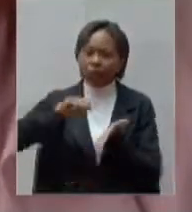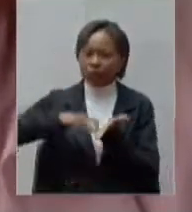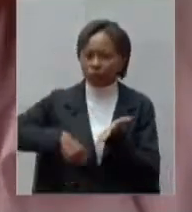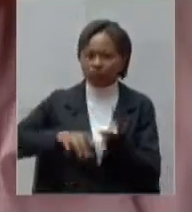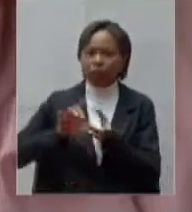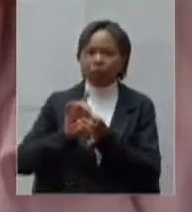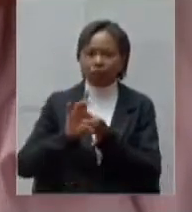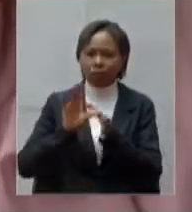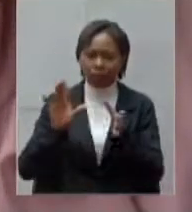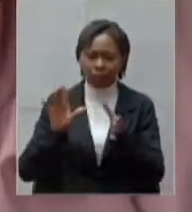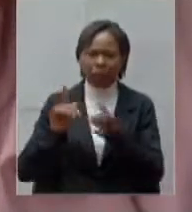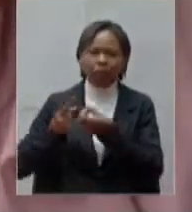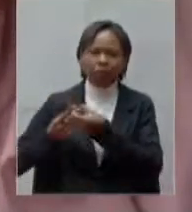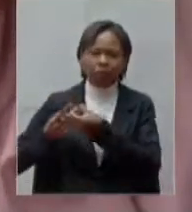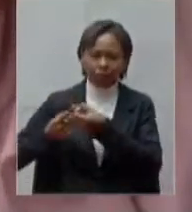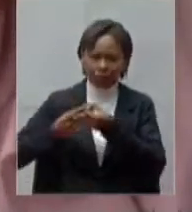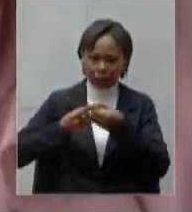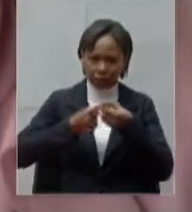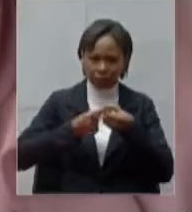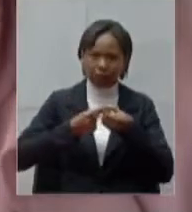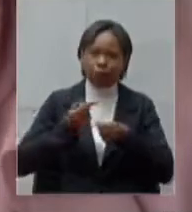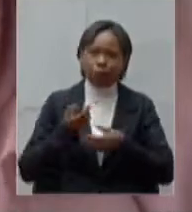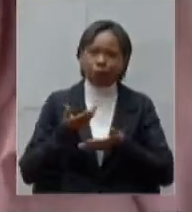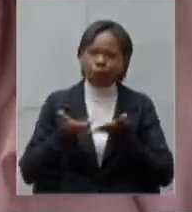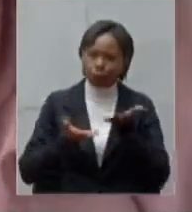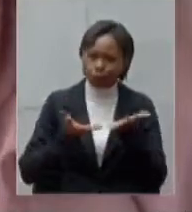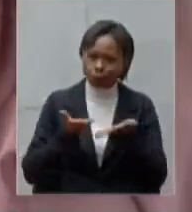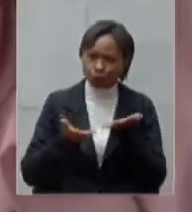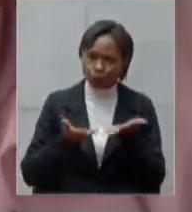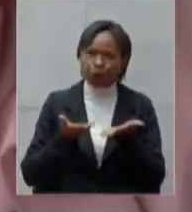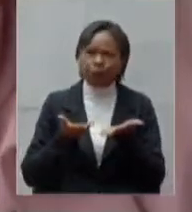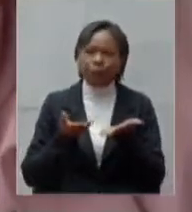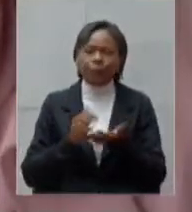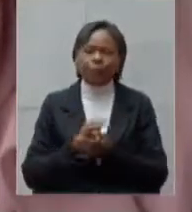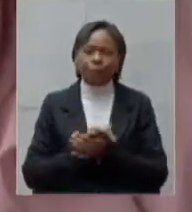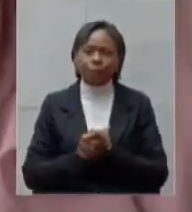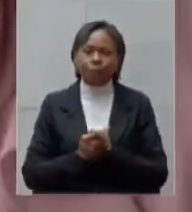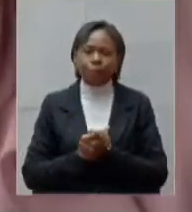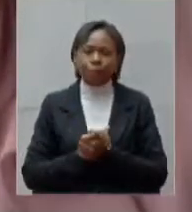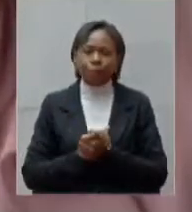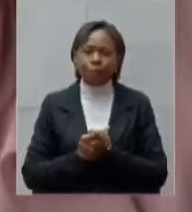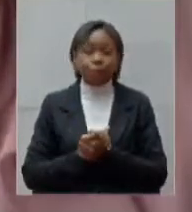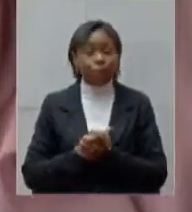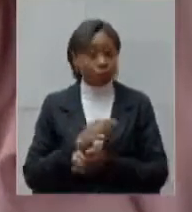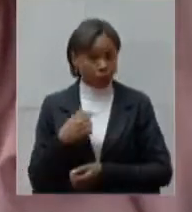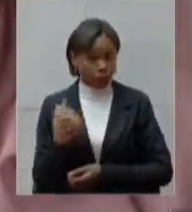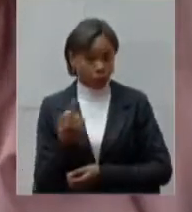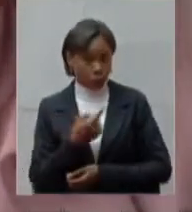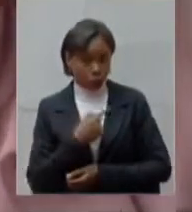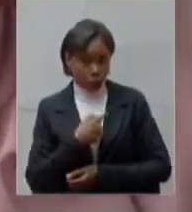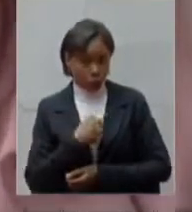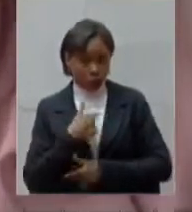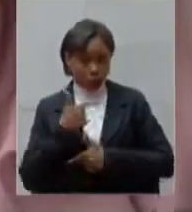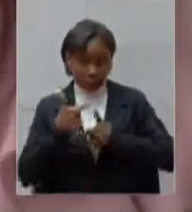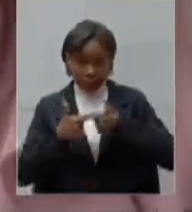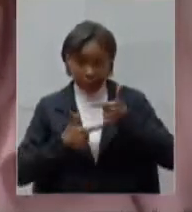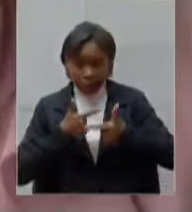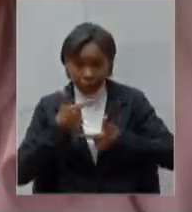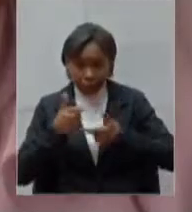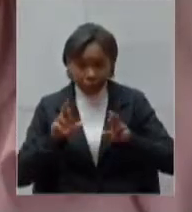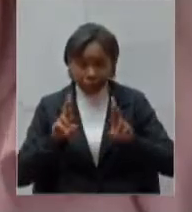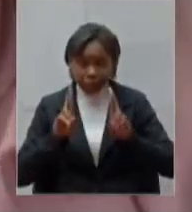municípios para o atendimento infelizmente nós estamos frente a uma situação